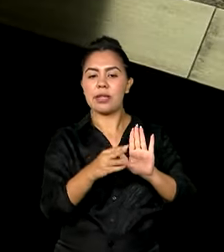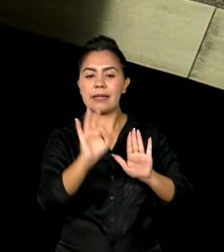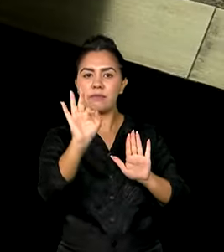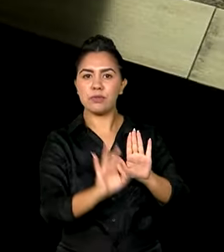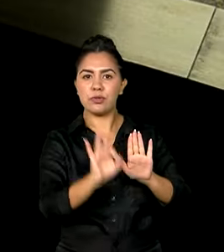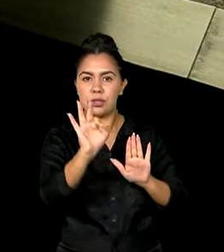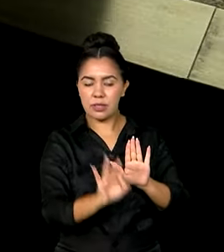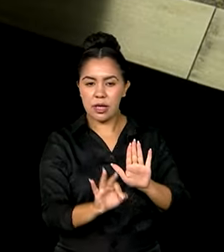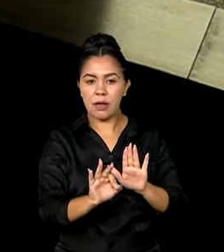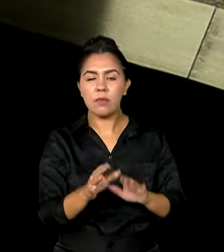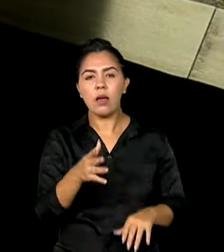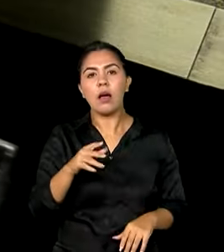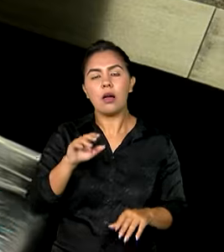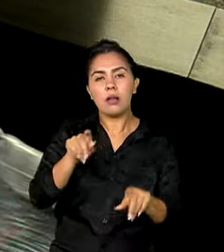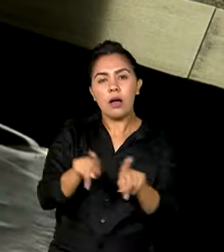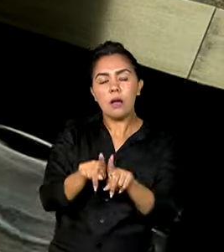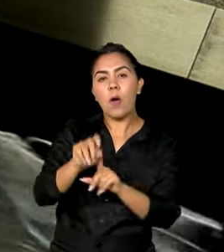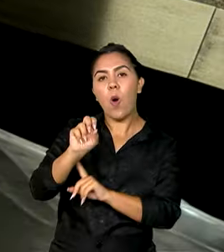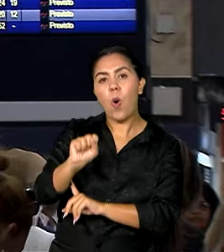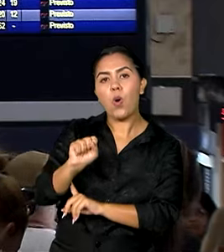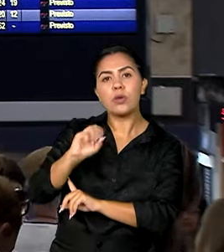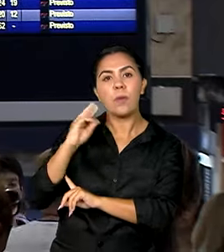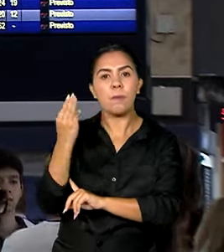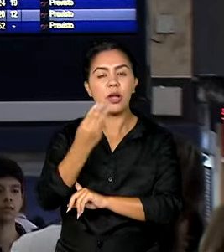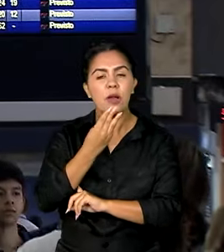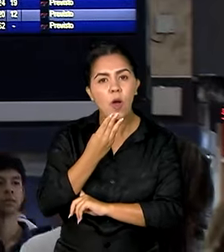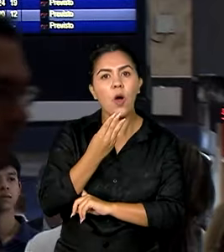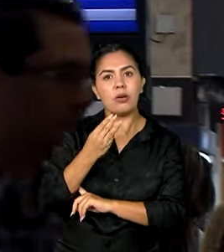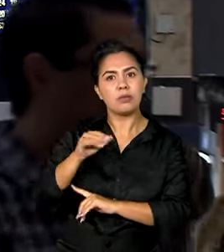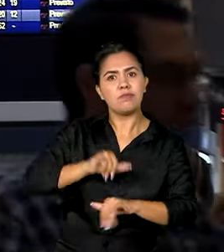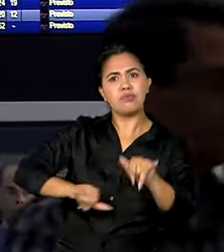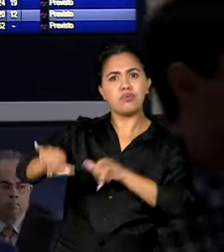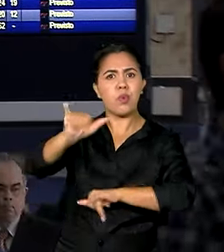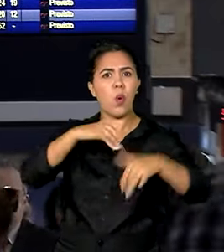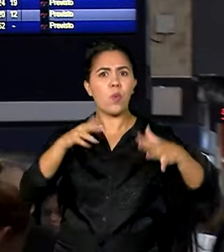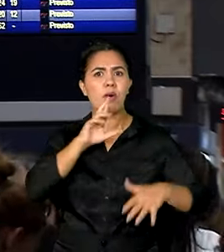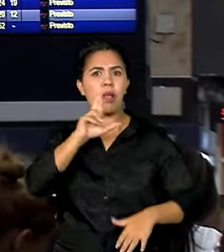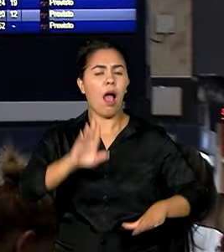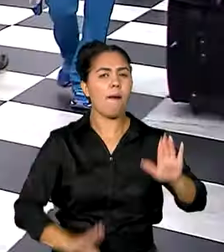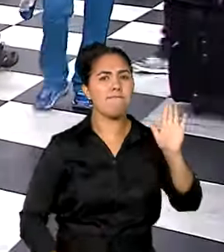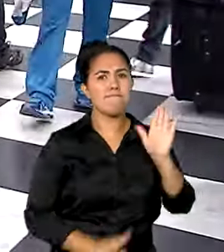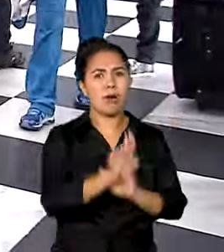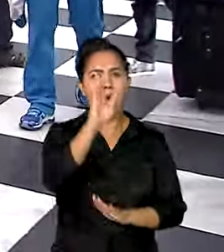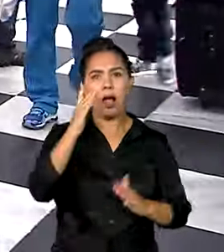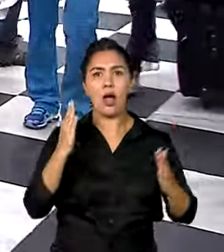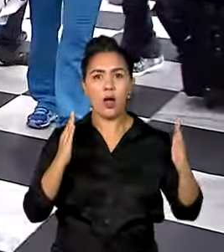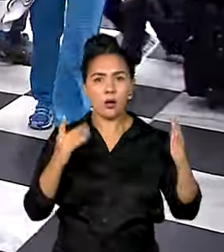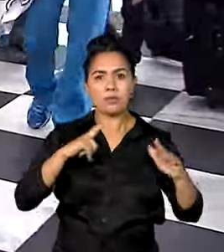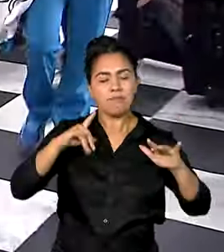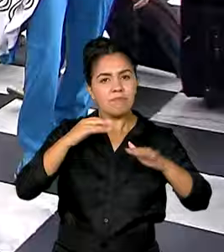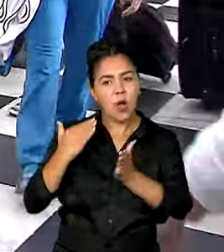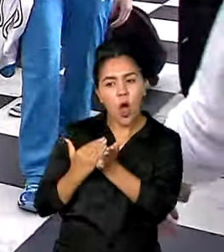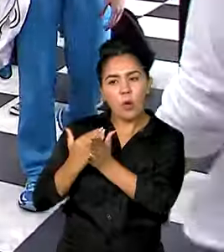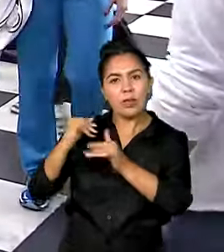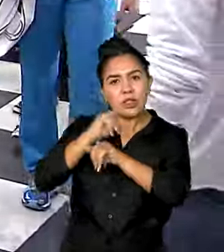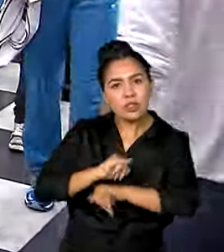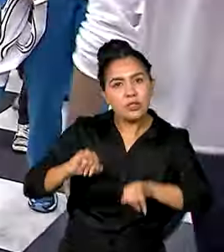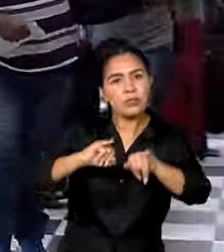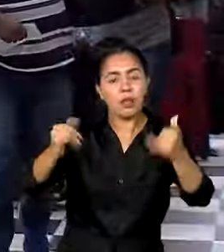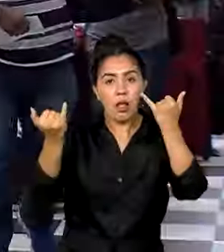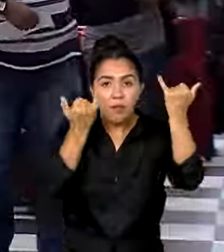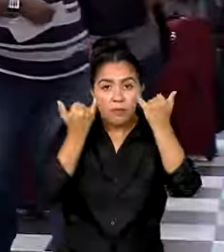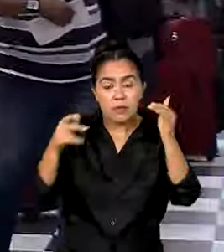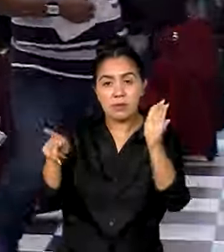mês, com quase 8 milhões de pessoas transportadas, o que é um recorde para o período desde o início da divulgação de dados pela